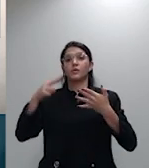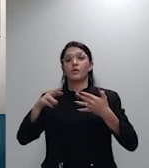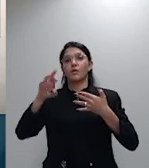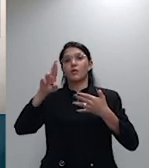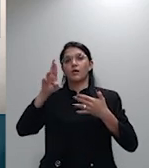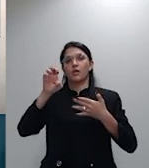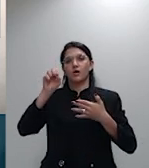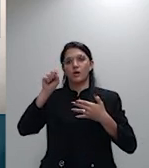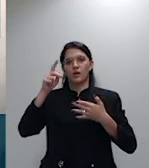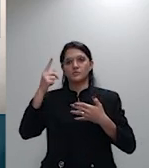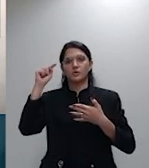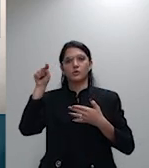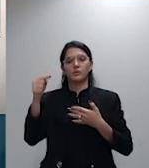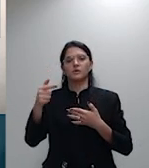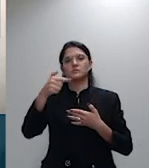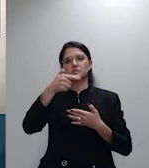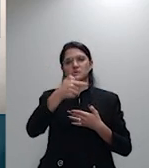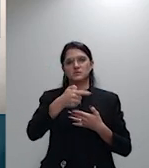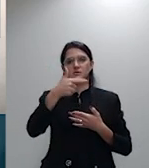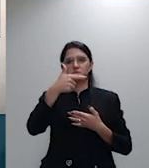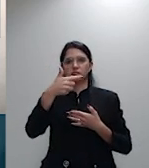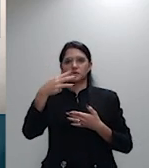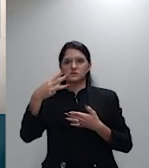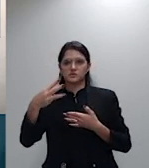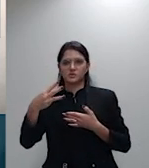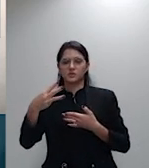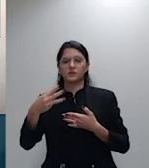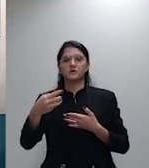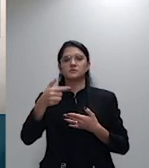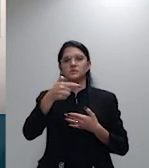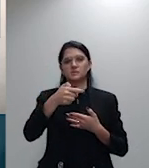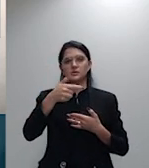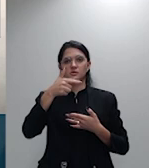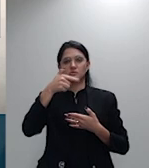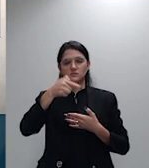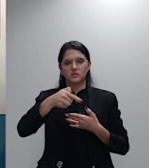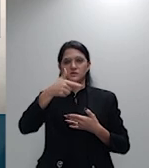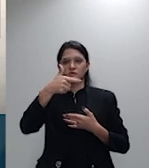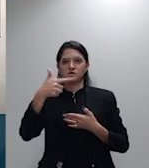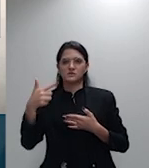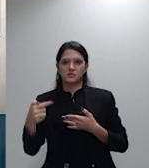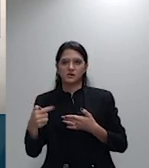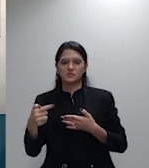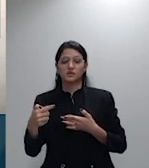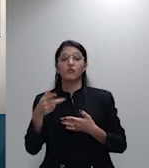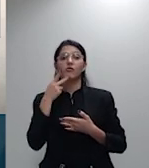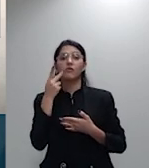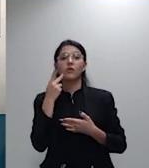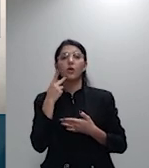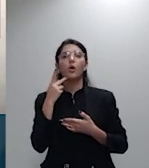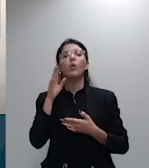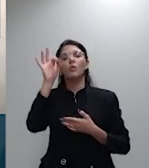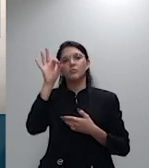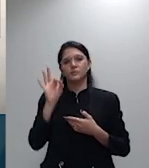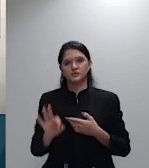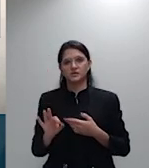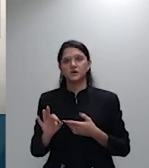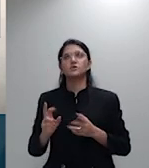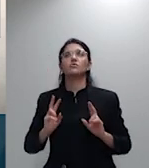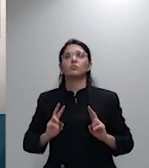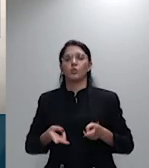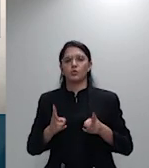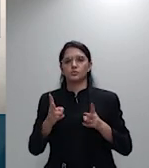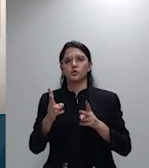131.73% foi mantido pelo tribunal de origem para os dois fundamentos de um lado